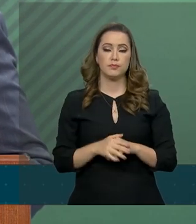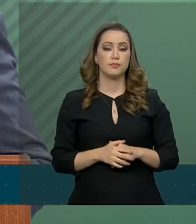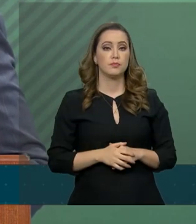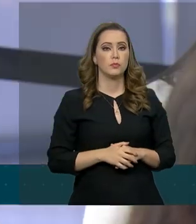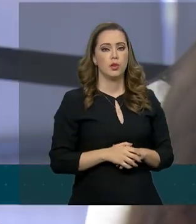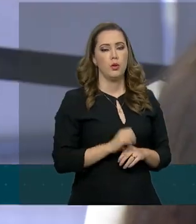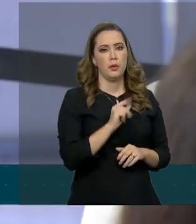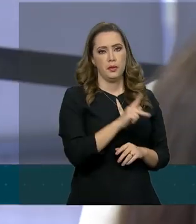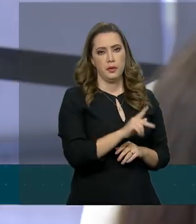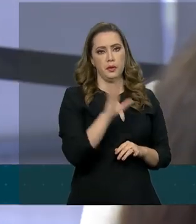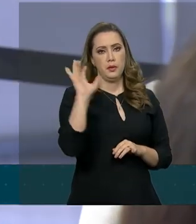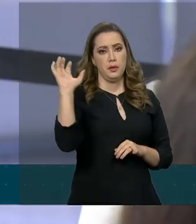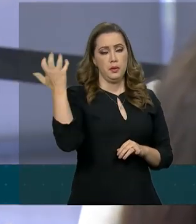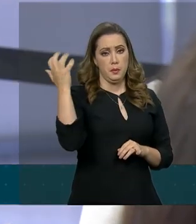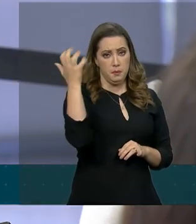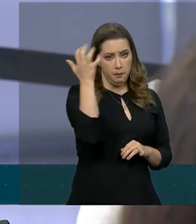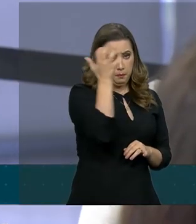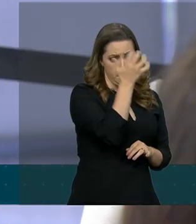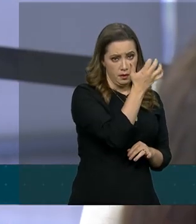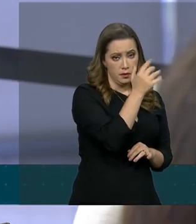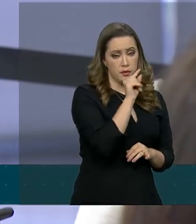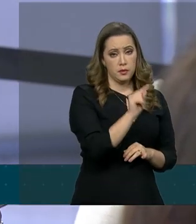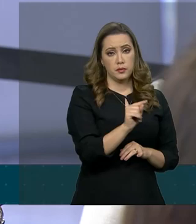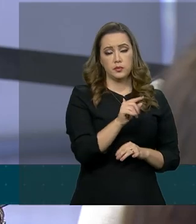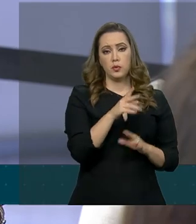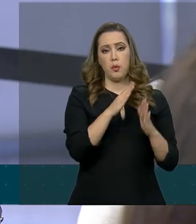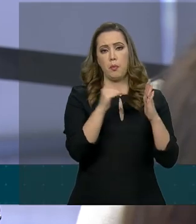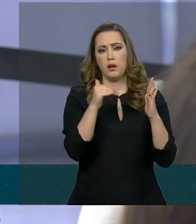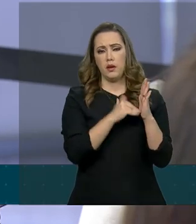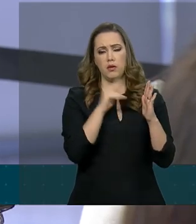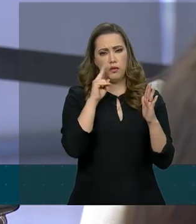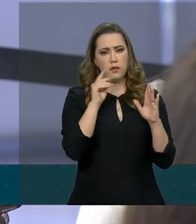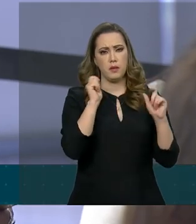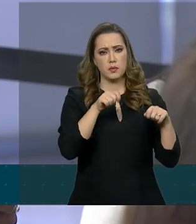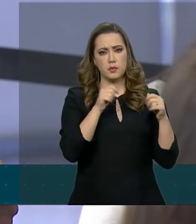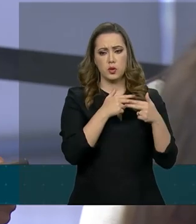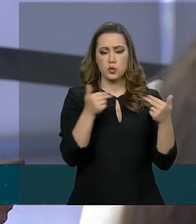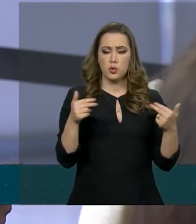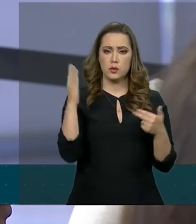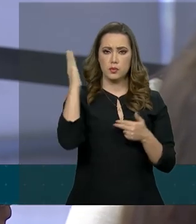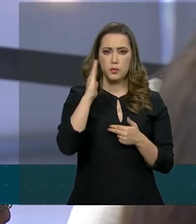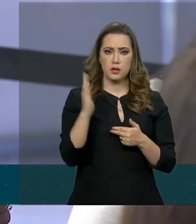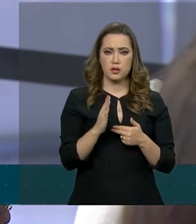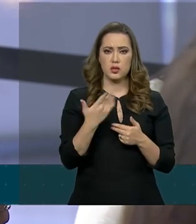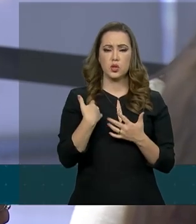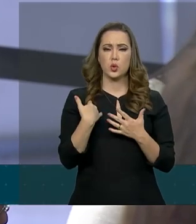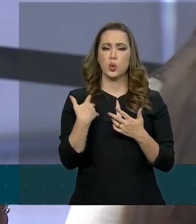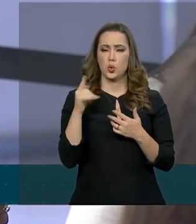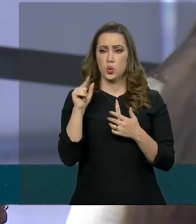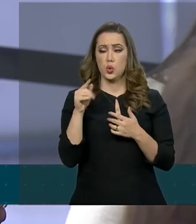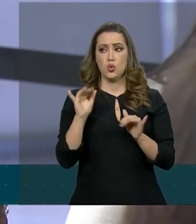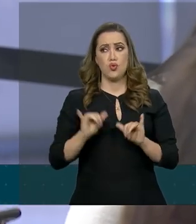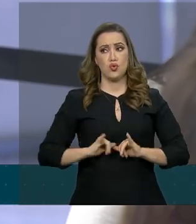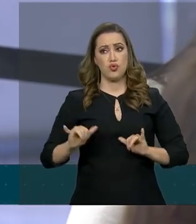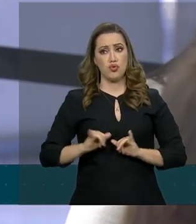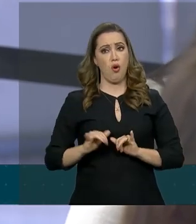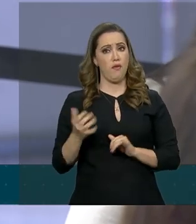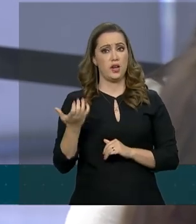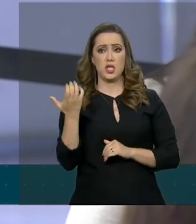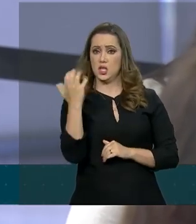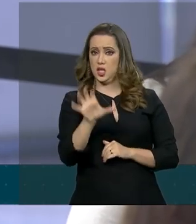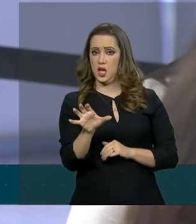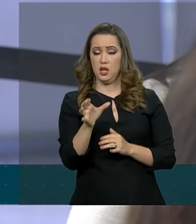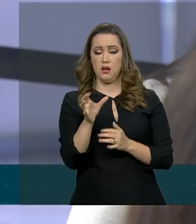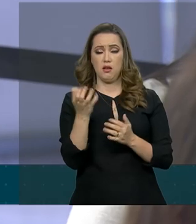Sobre o meio ambiente, o Planalto considera a possibilidade de que os produtos brasileiros sofram boicote no mercado internacional